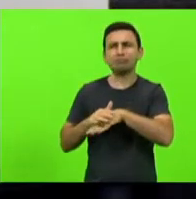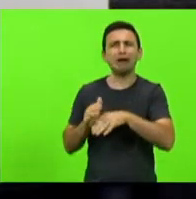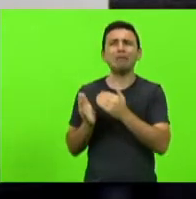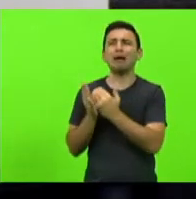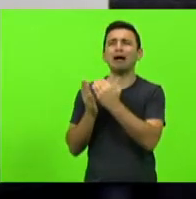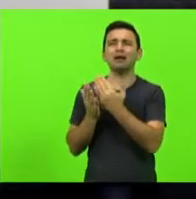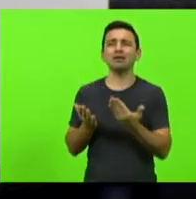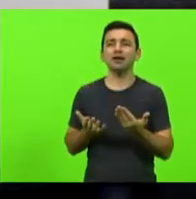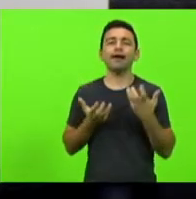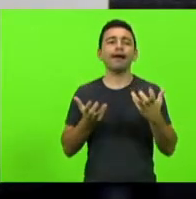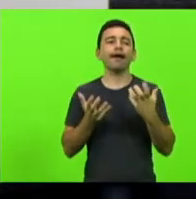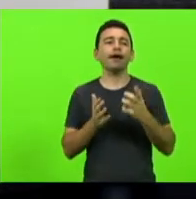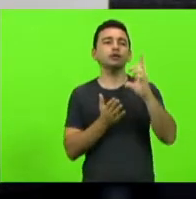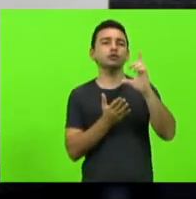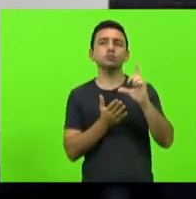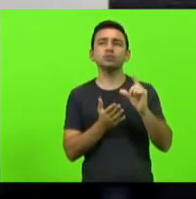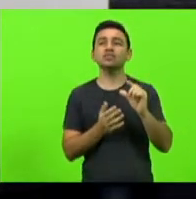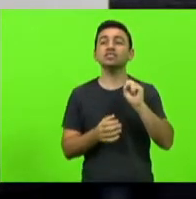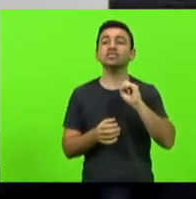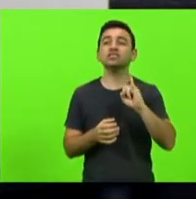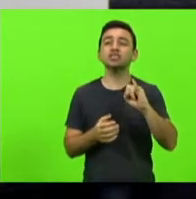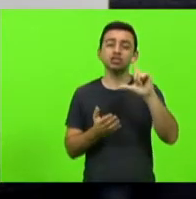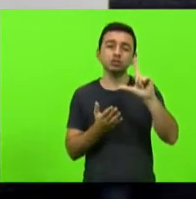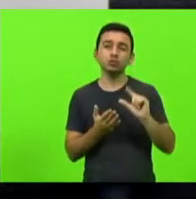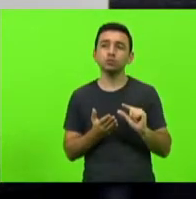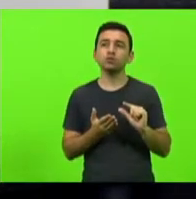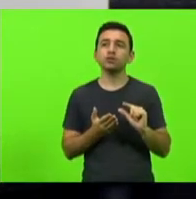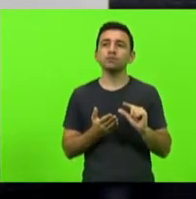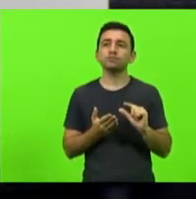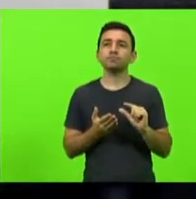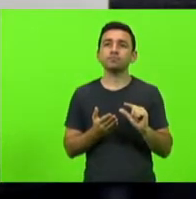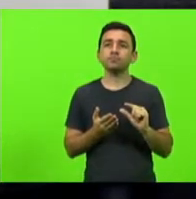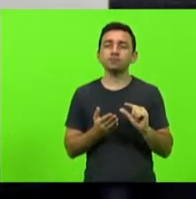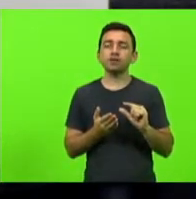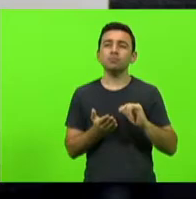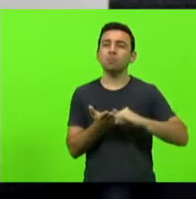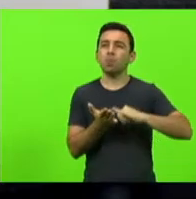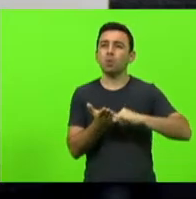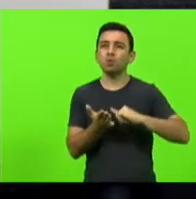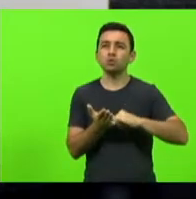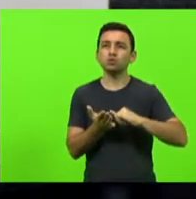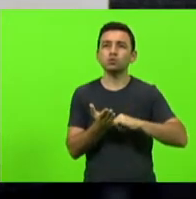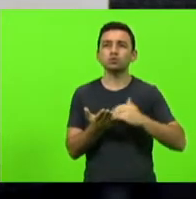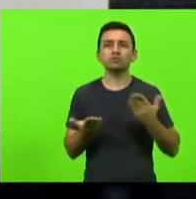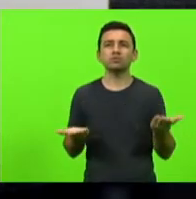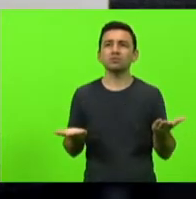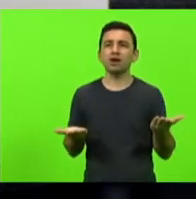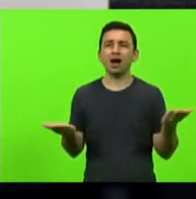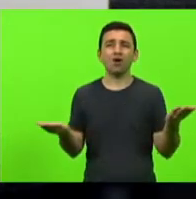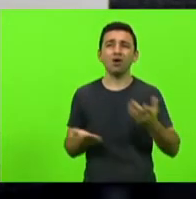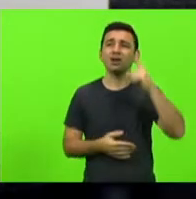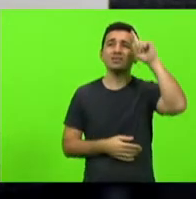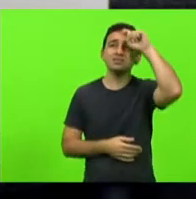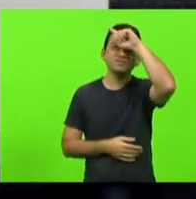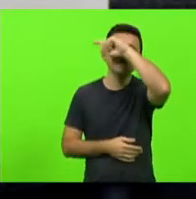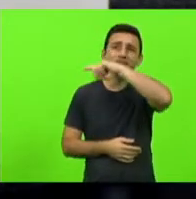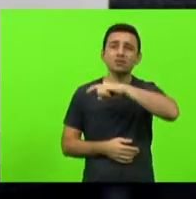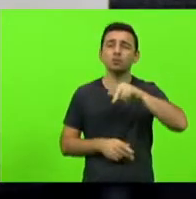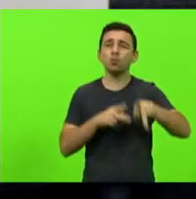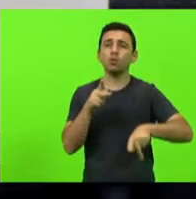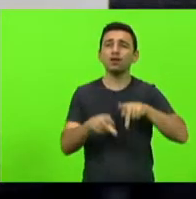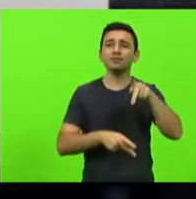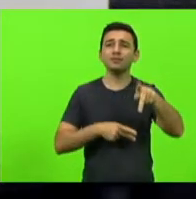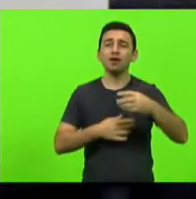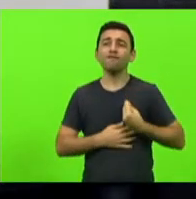redução de impostos que a renúncia de receita tributária numa dificuldade que vive o povo vive isso aqui